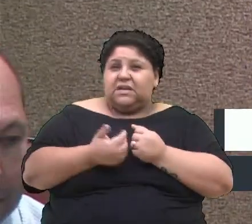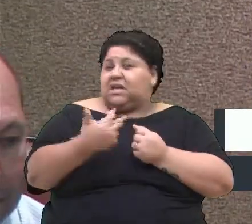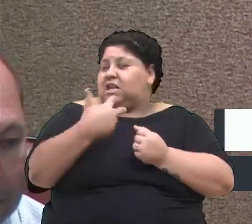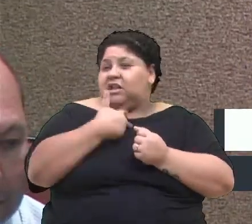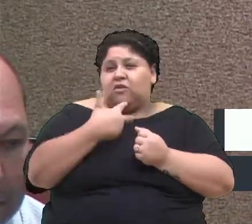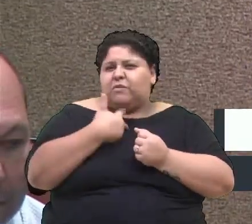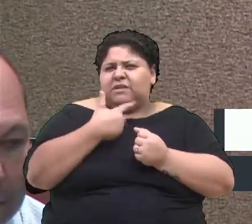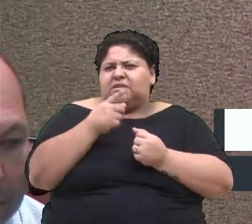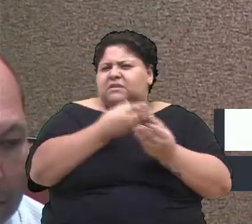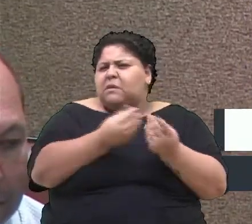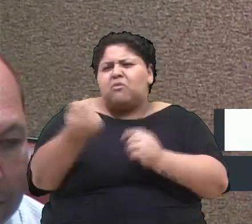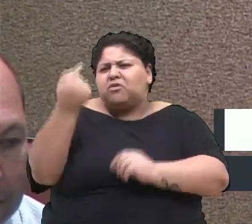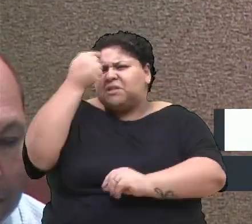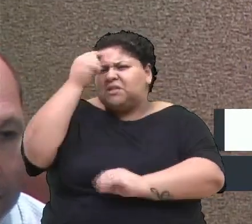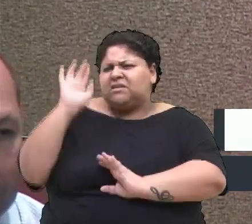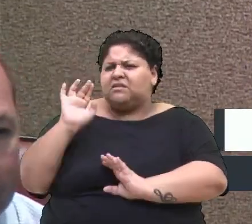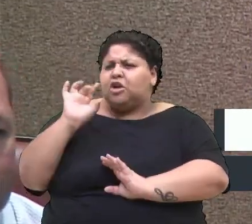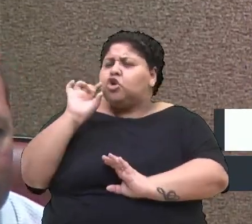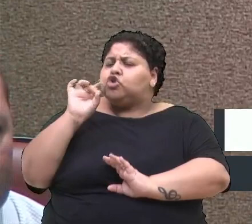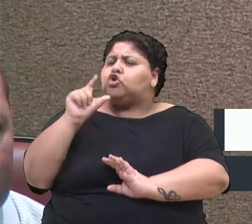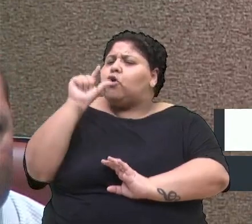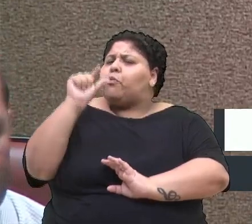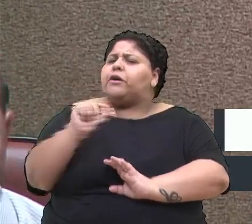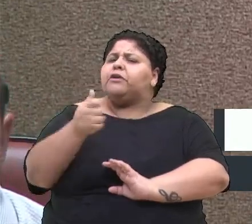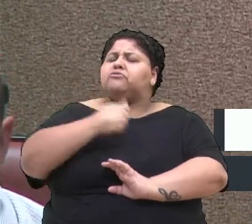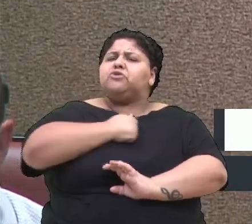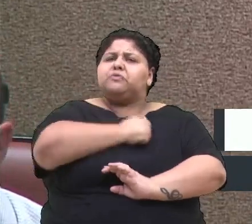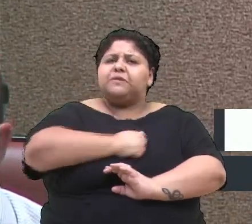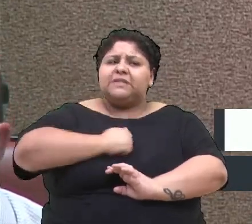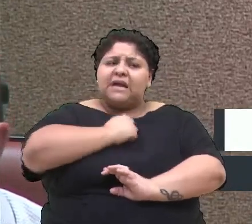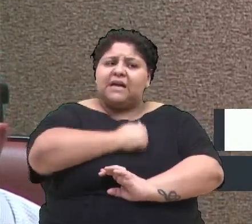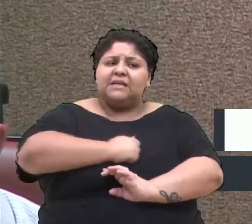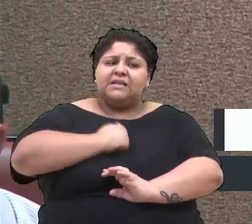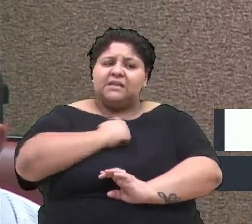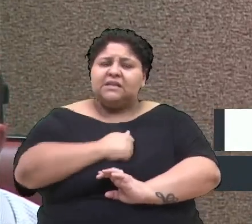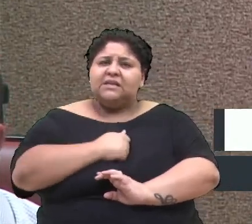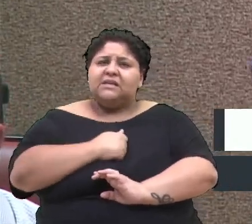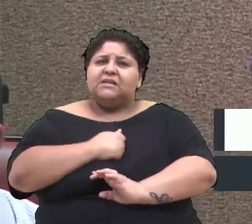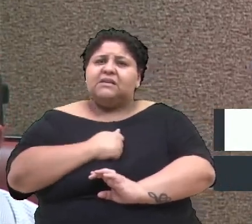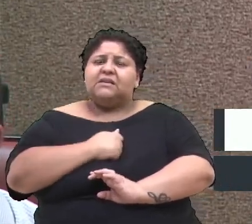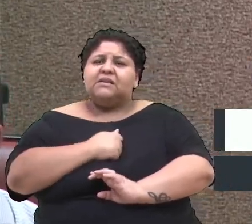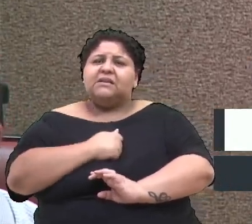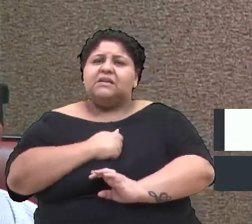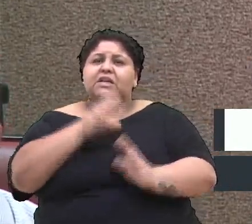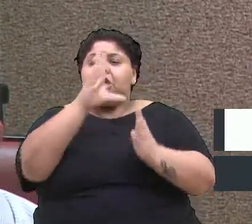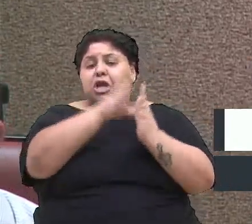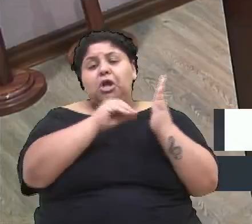muito inteligente, é só ter um pouco de humildade e copiar da onde funciona. Obrigado.